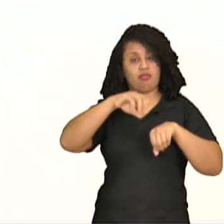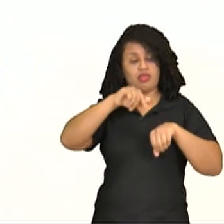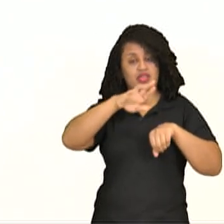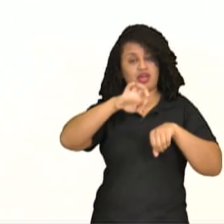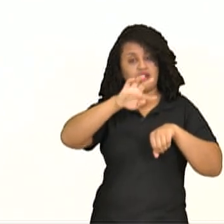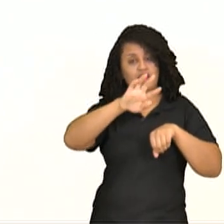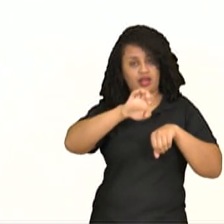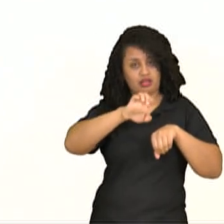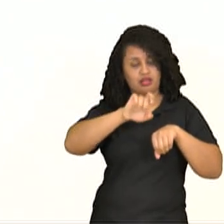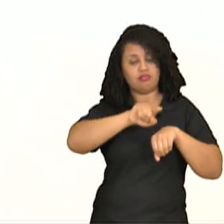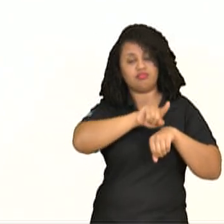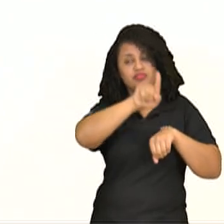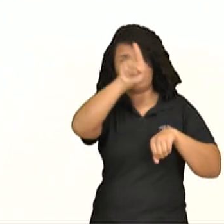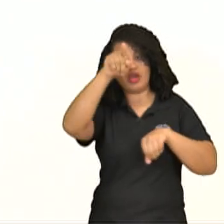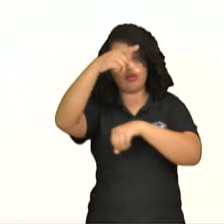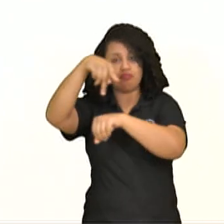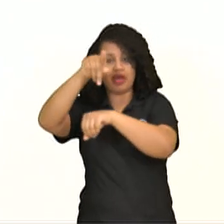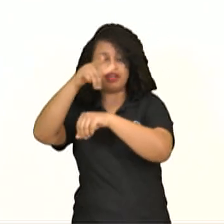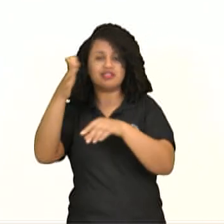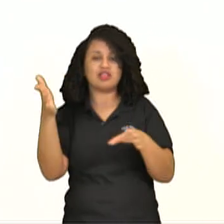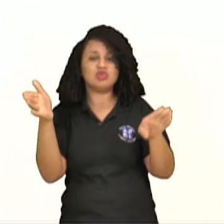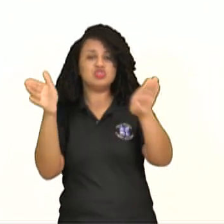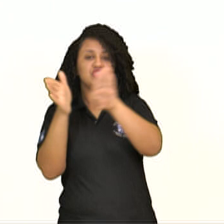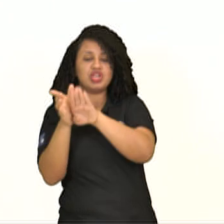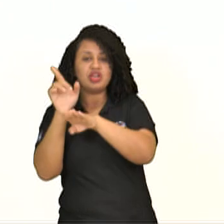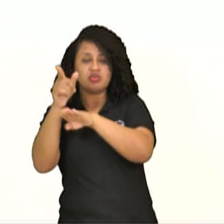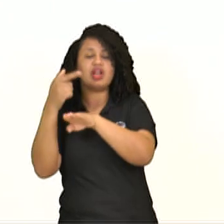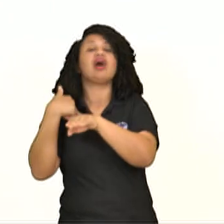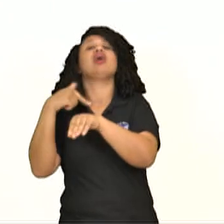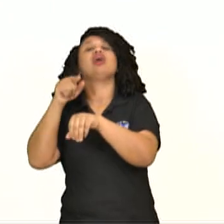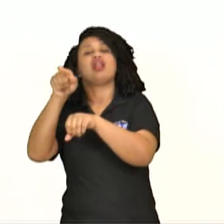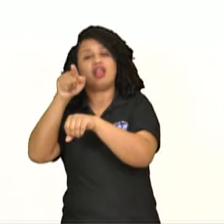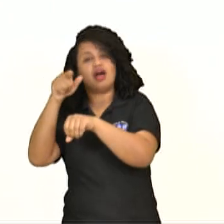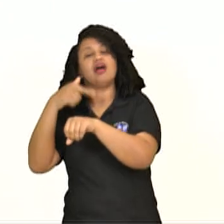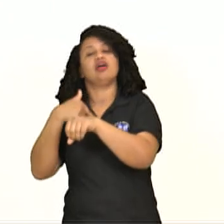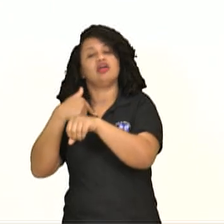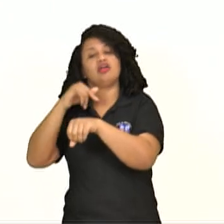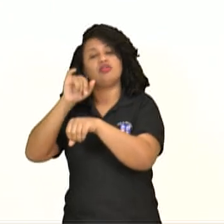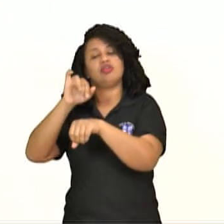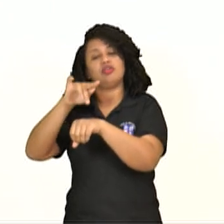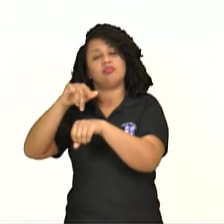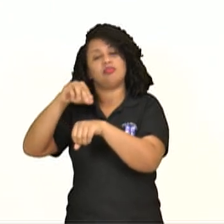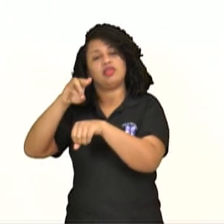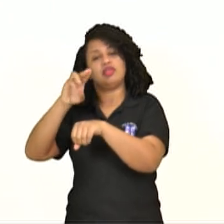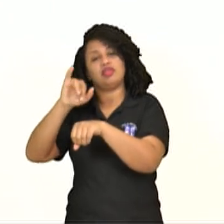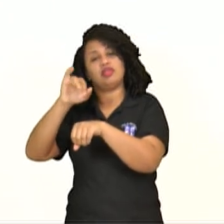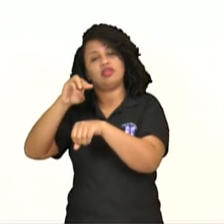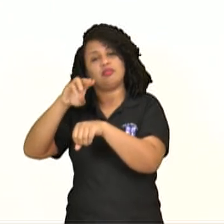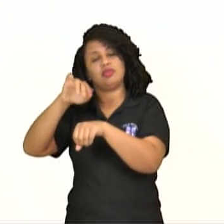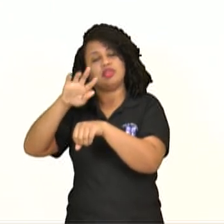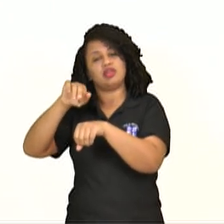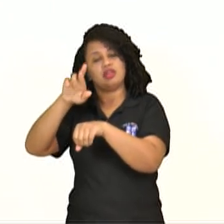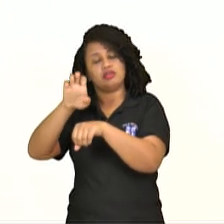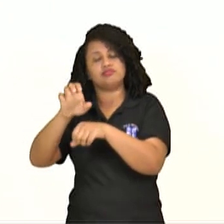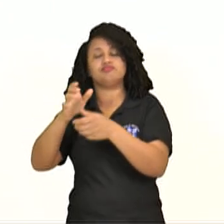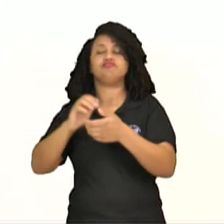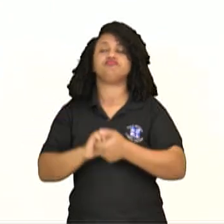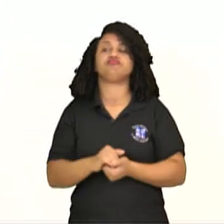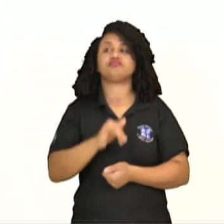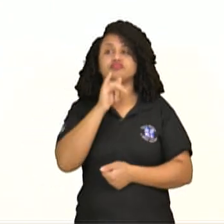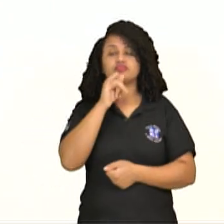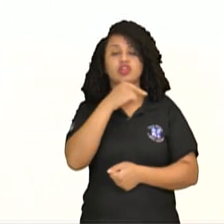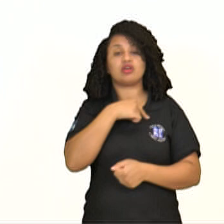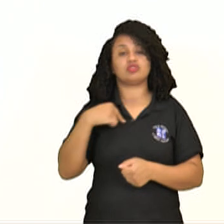coisas ao mesmo tempo. Só que para os países são diferentes. Por exemplo, os chineses que